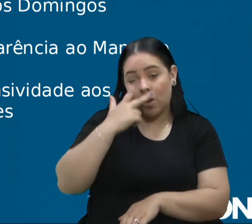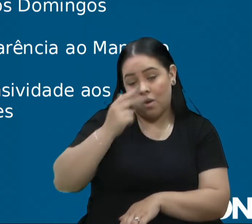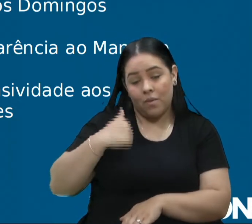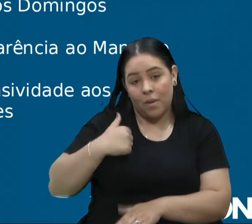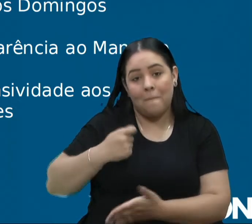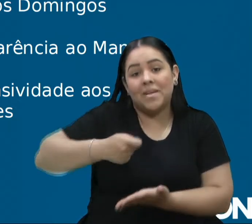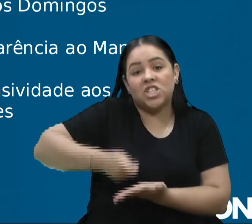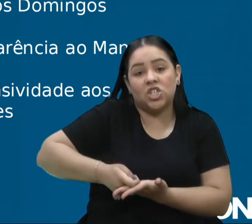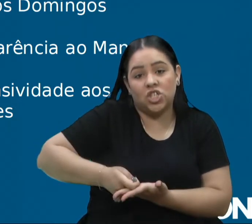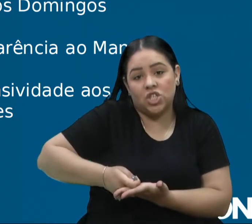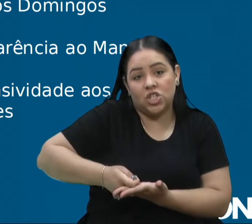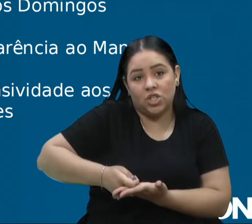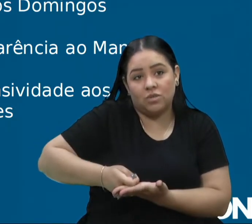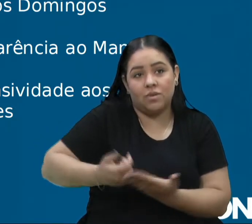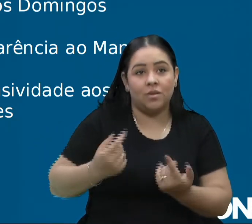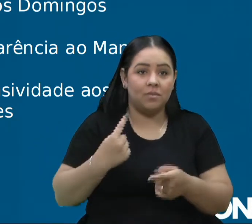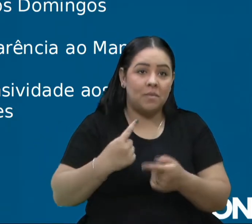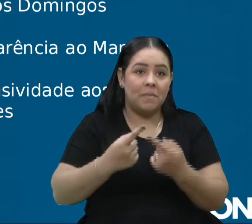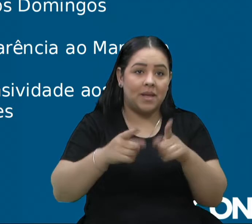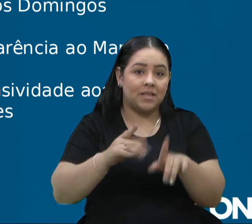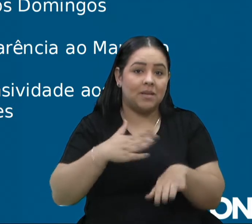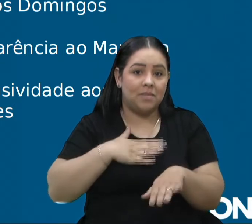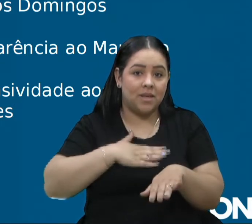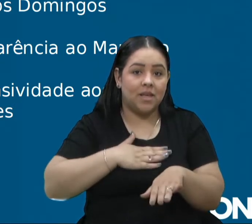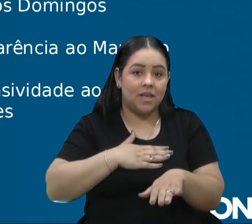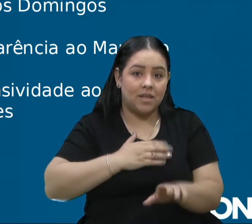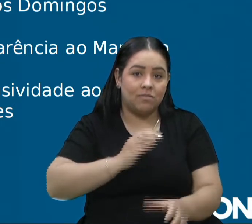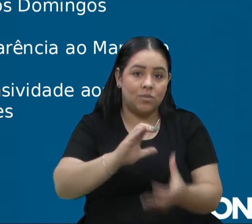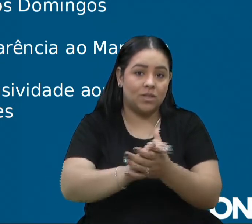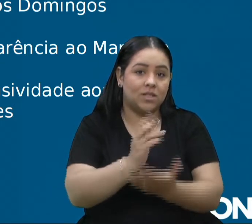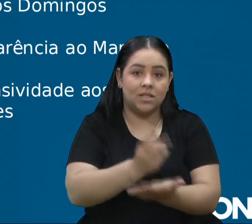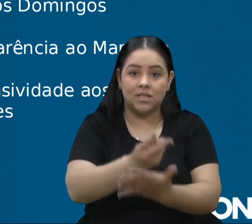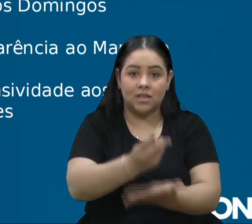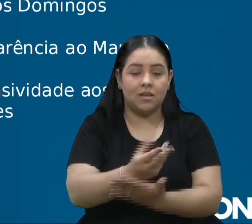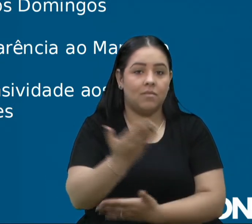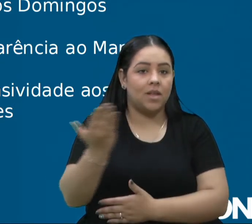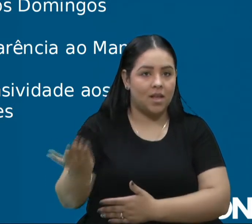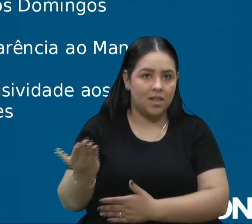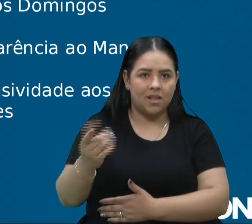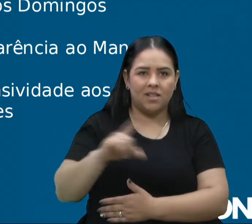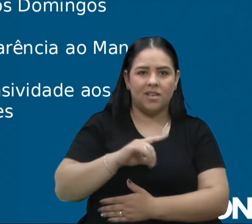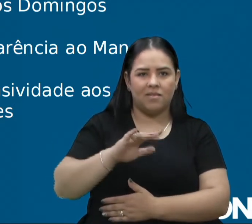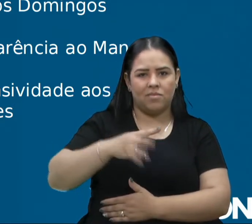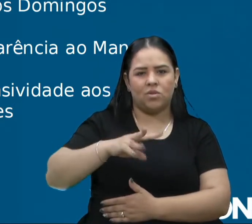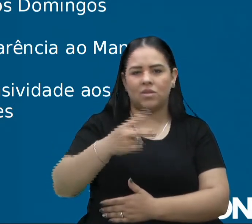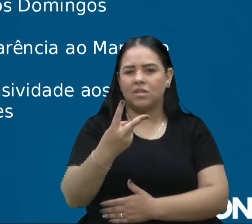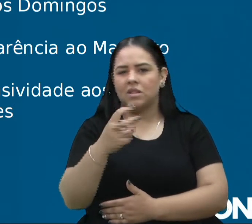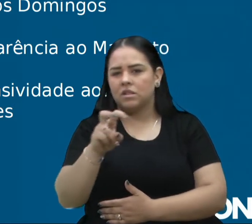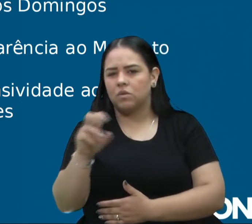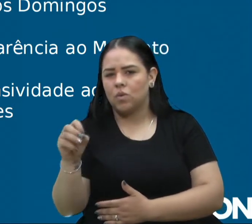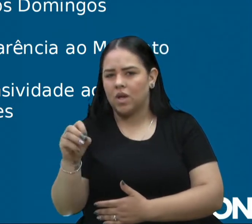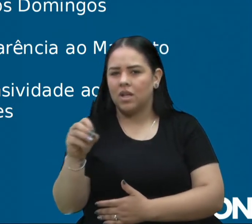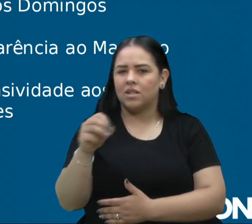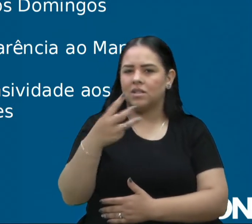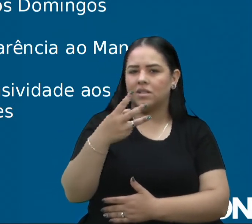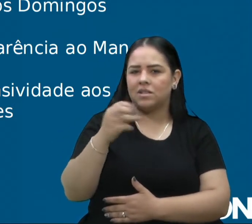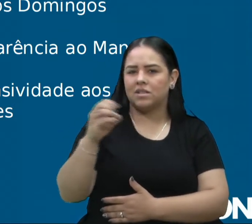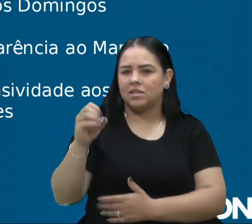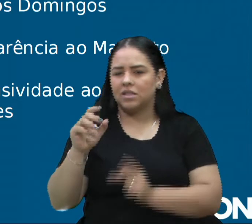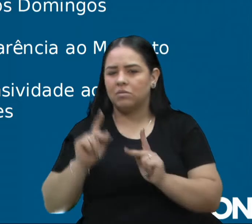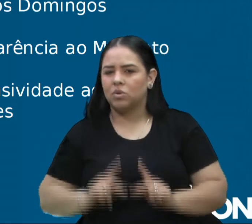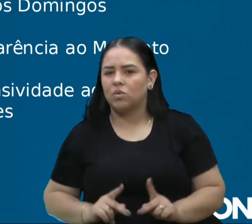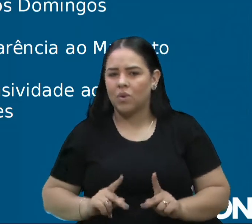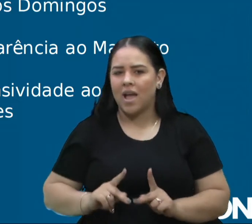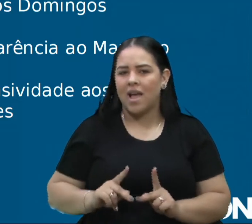protagonista ali é sempre a minha esposa. E costuma ter em torno de 250, 300 pessoas assistindo ao vivo, e essa